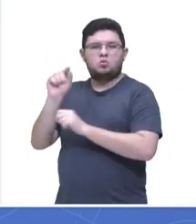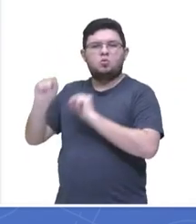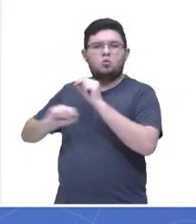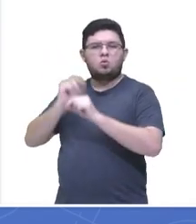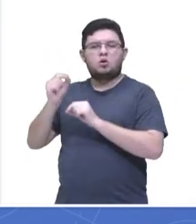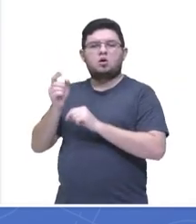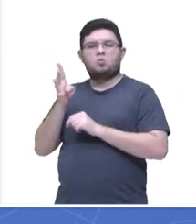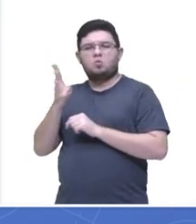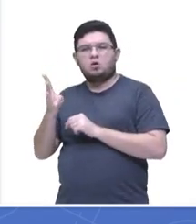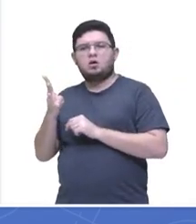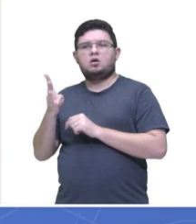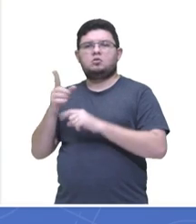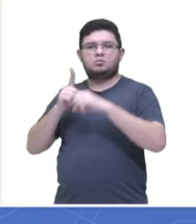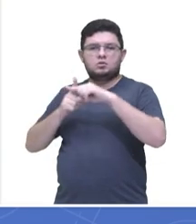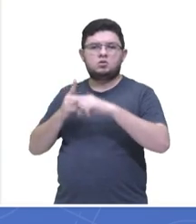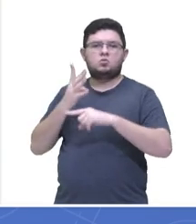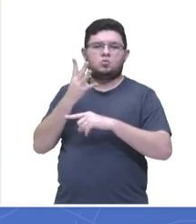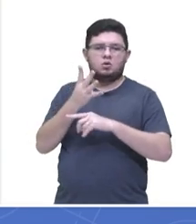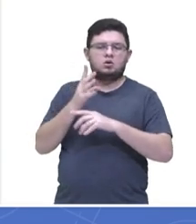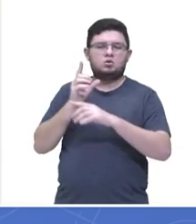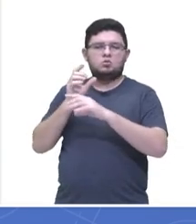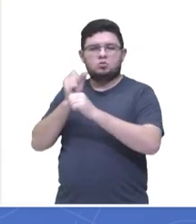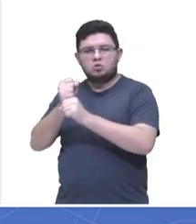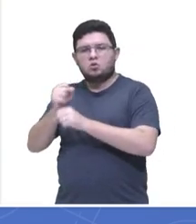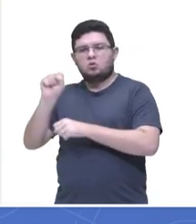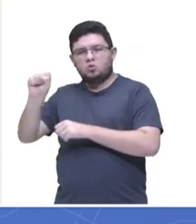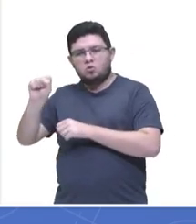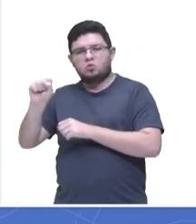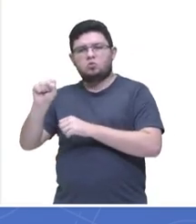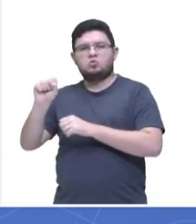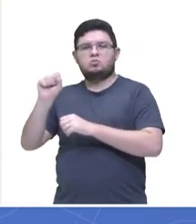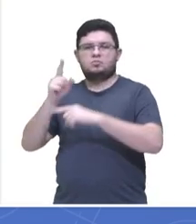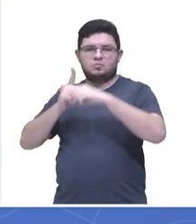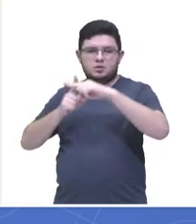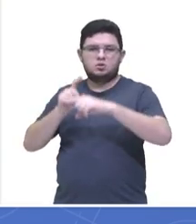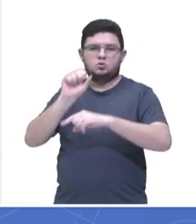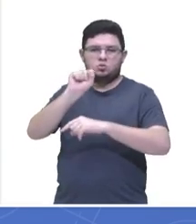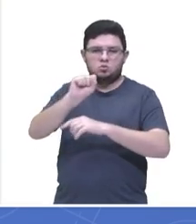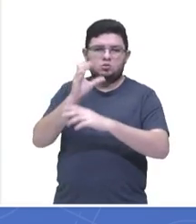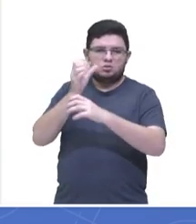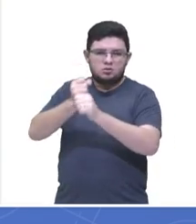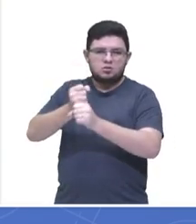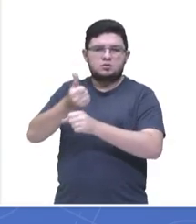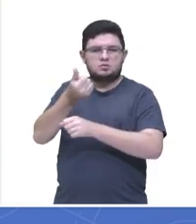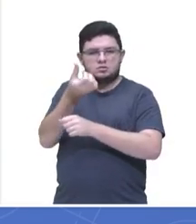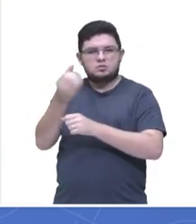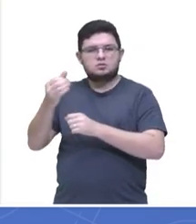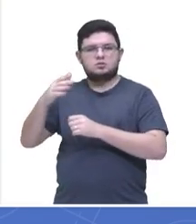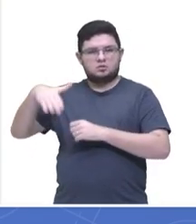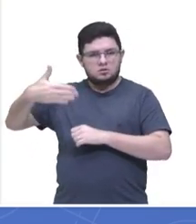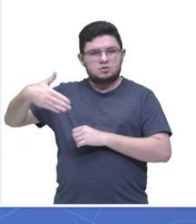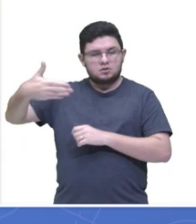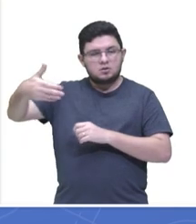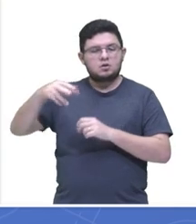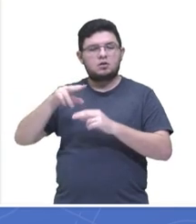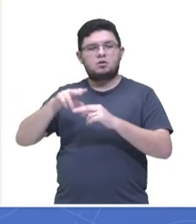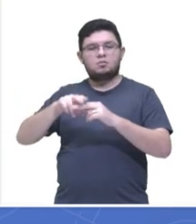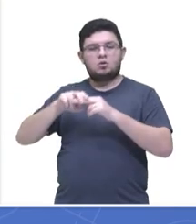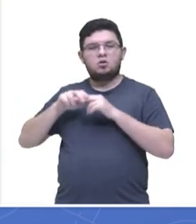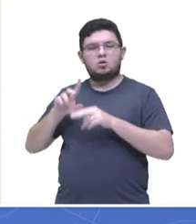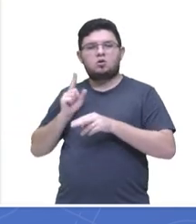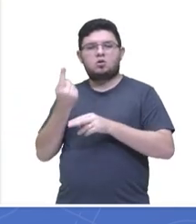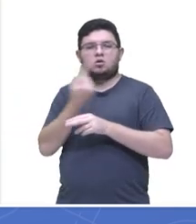mais 4, 8, 8 mais 8, 16 e assim sucessivamente por quê? Para que a gente consiga encontrar